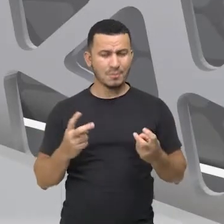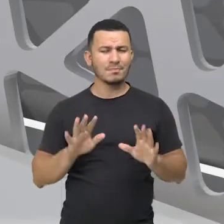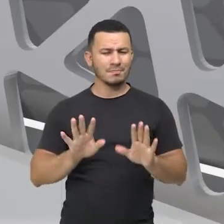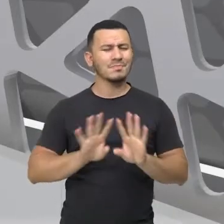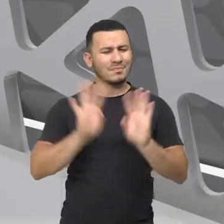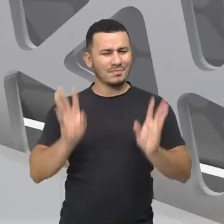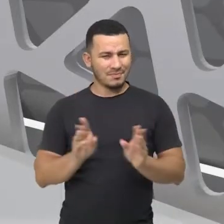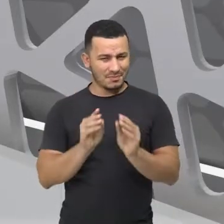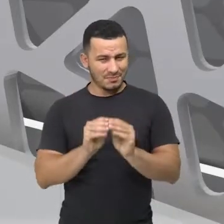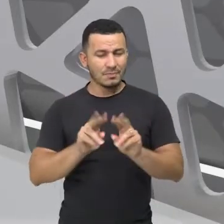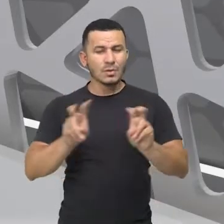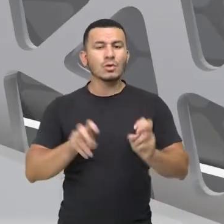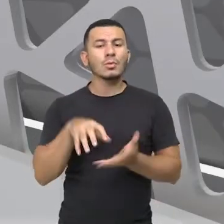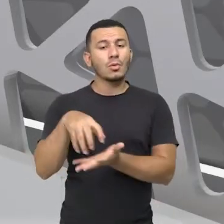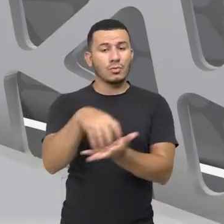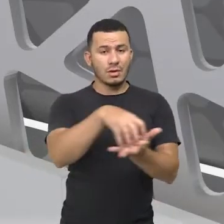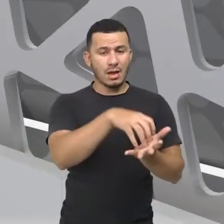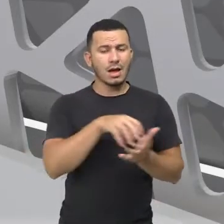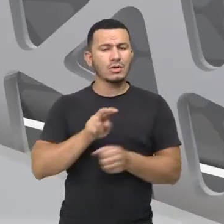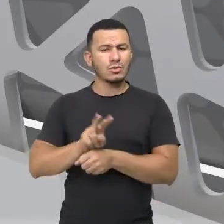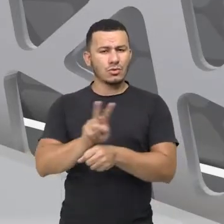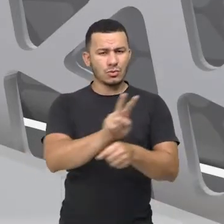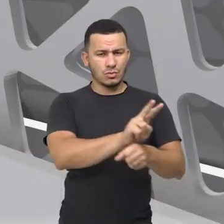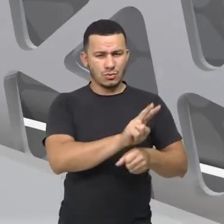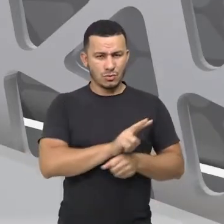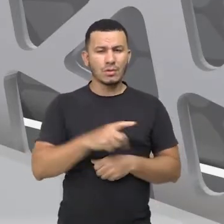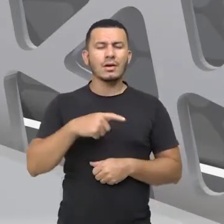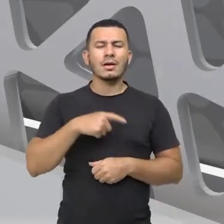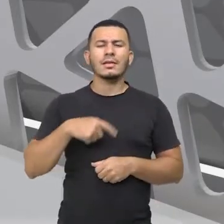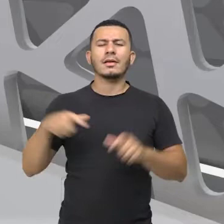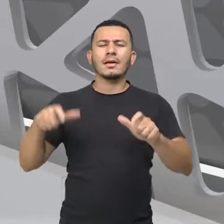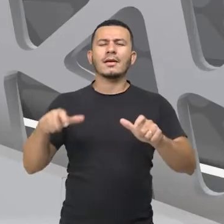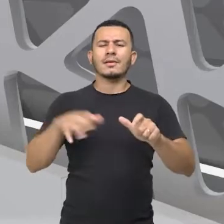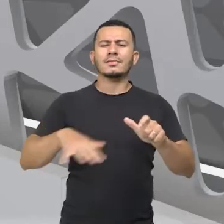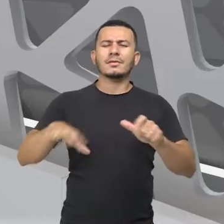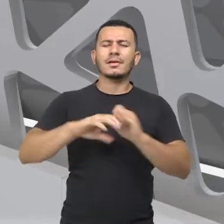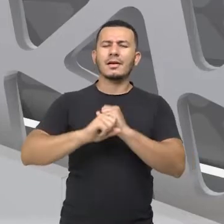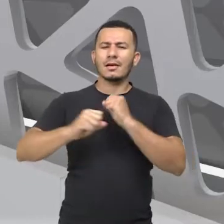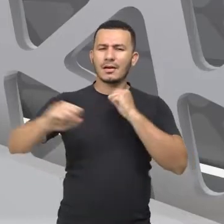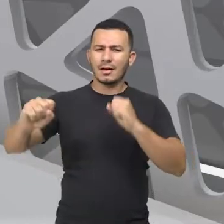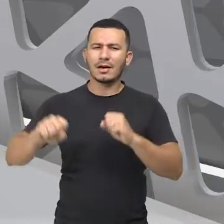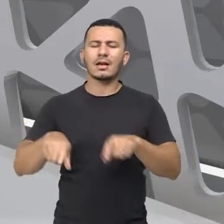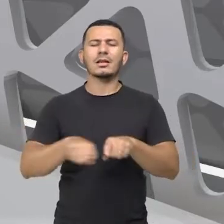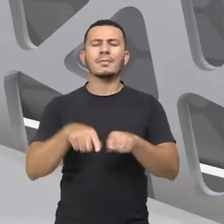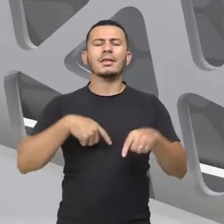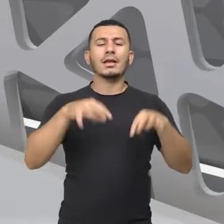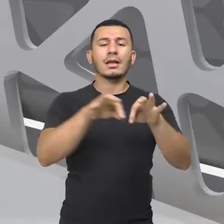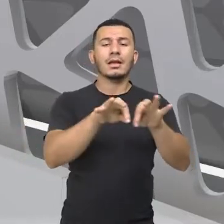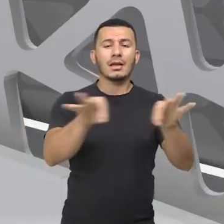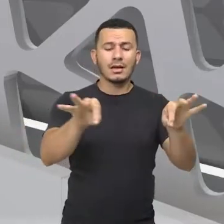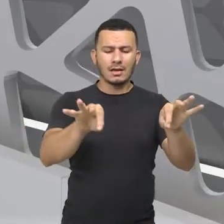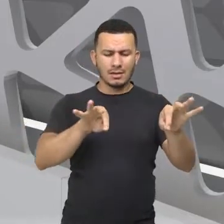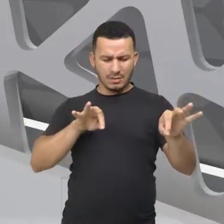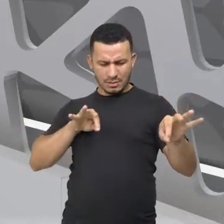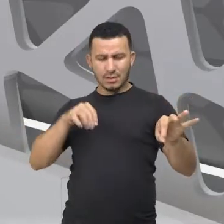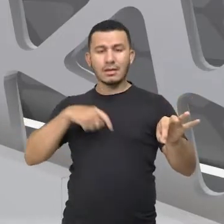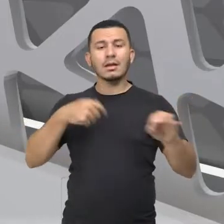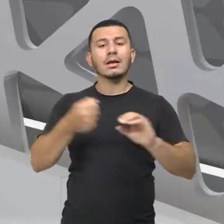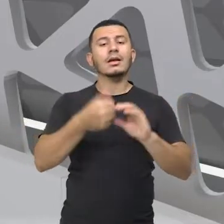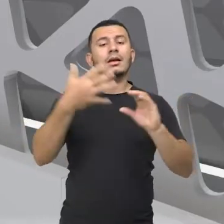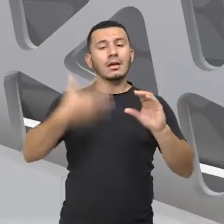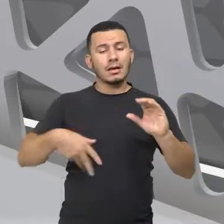sobre as unidades de conservação, vão ser espaços territoriais, espaços delimitados, que apresentam uma